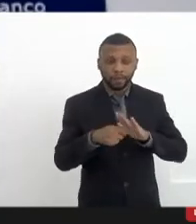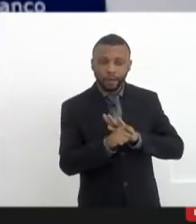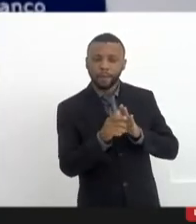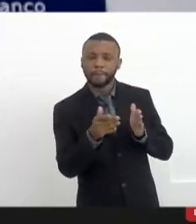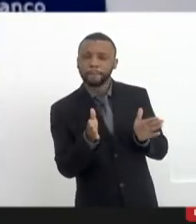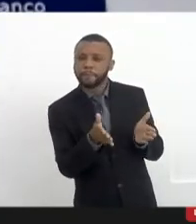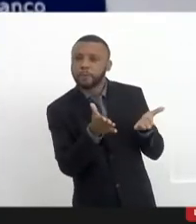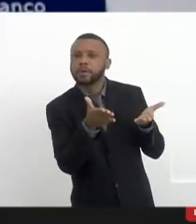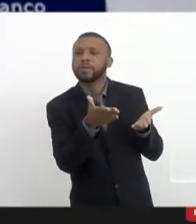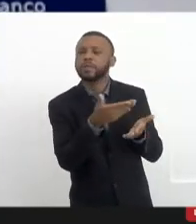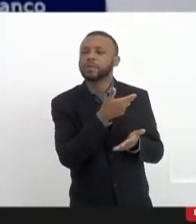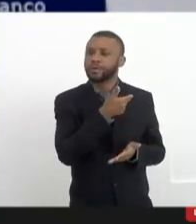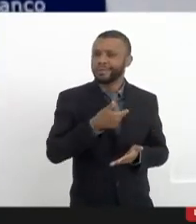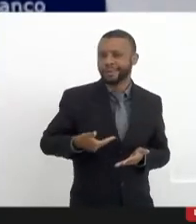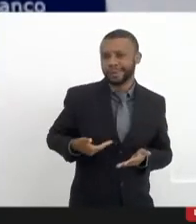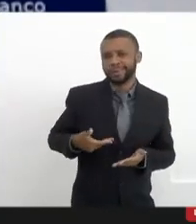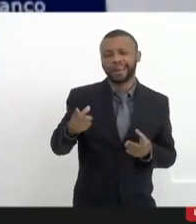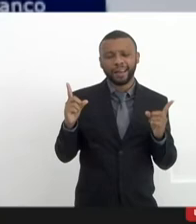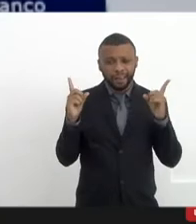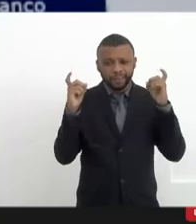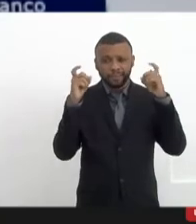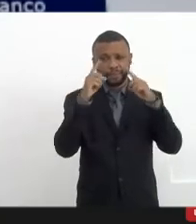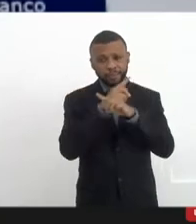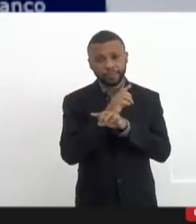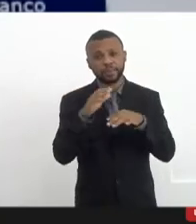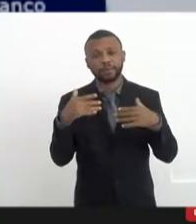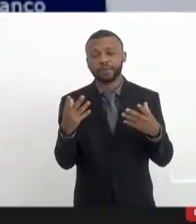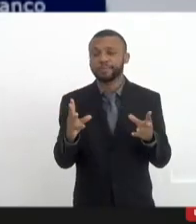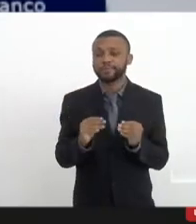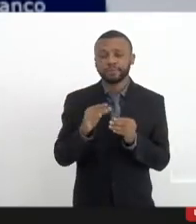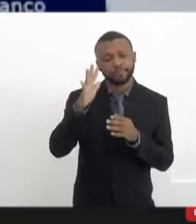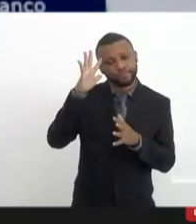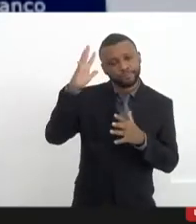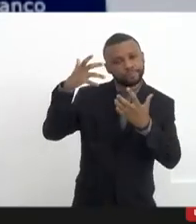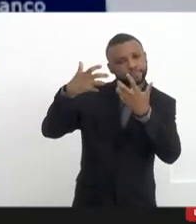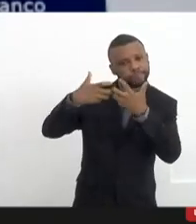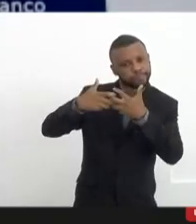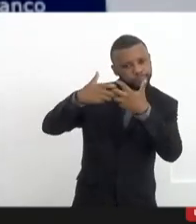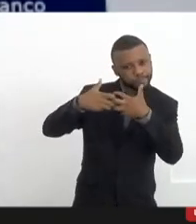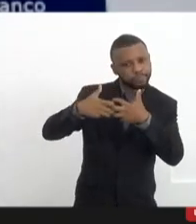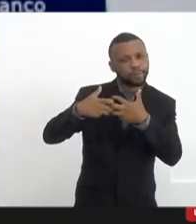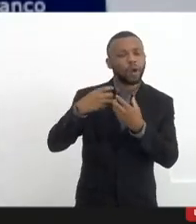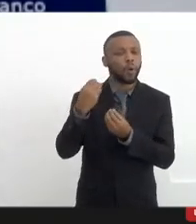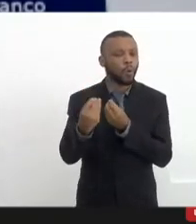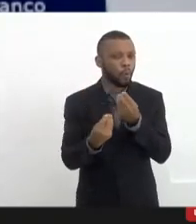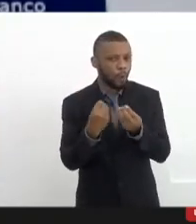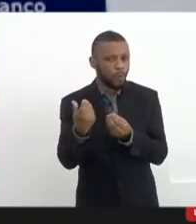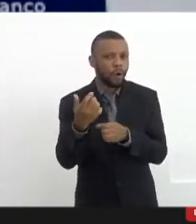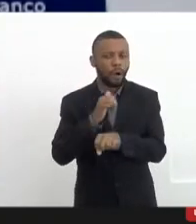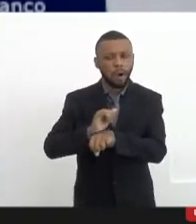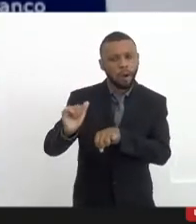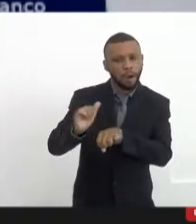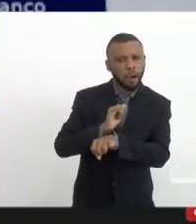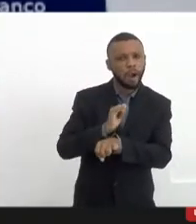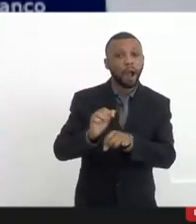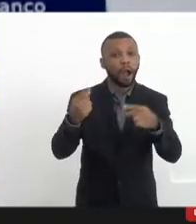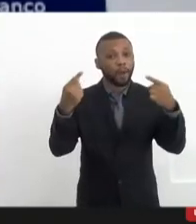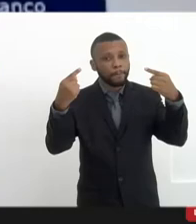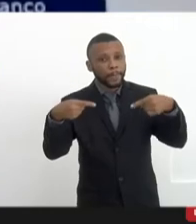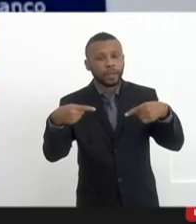governamental a existência. Então, é isso, fica a reflexão sobre como a publicidade